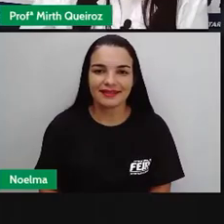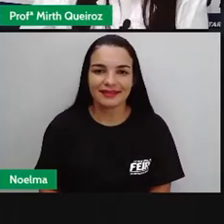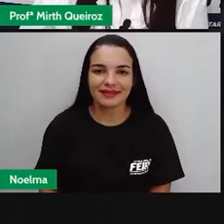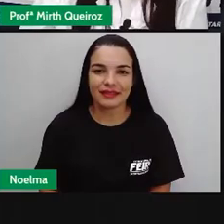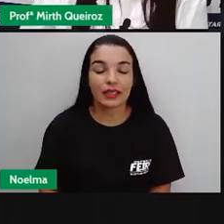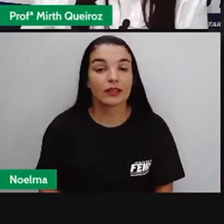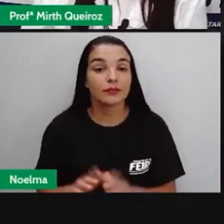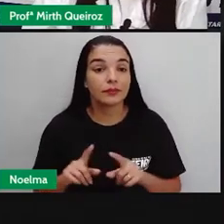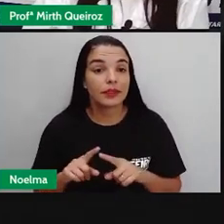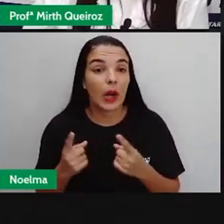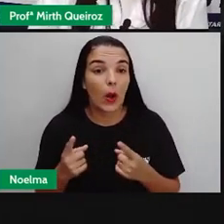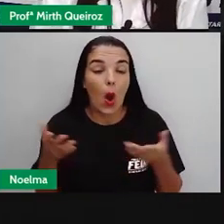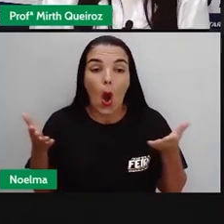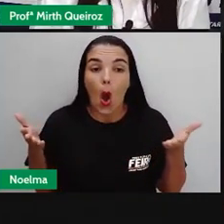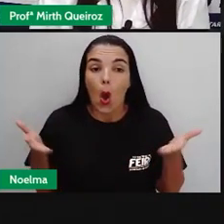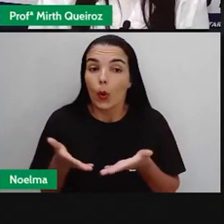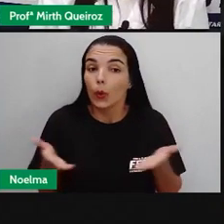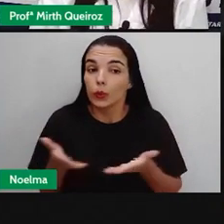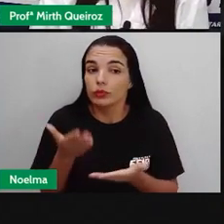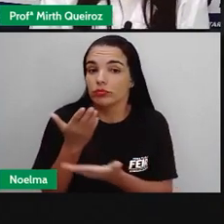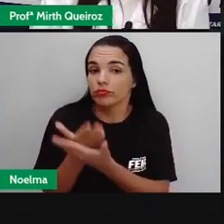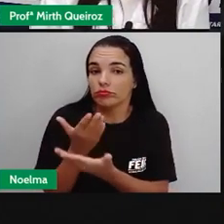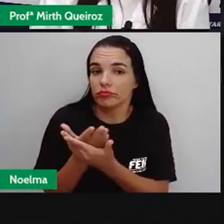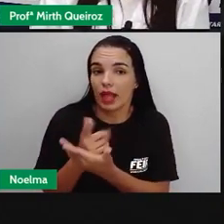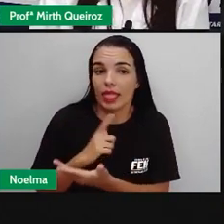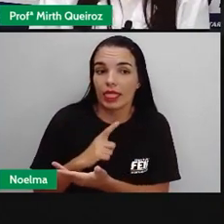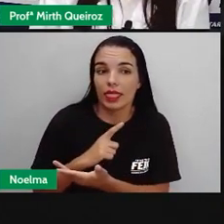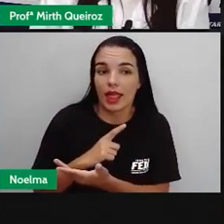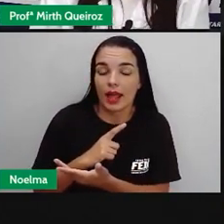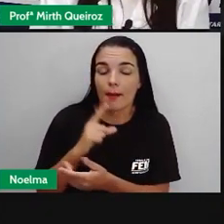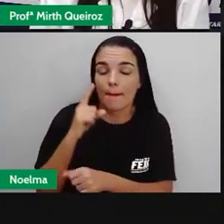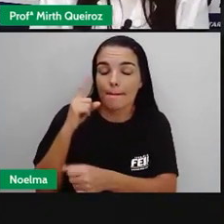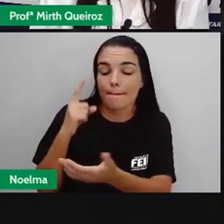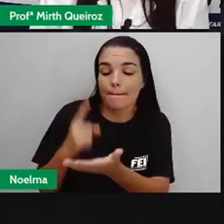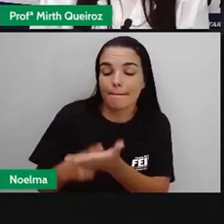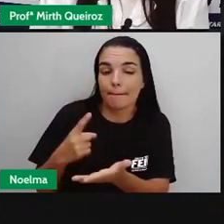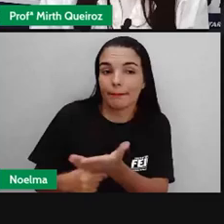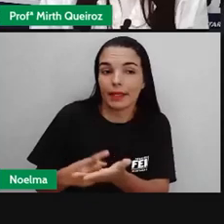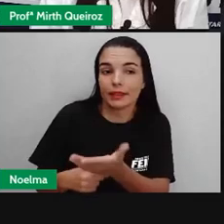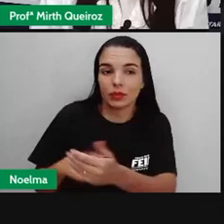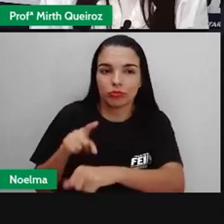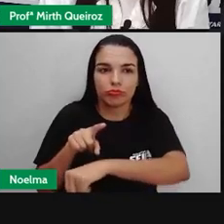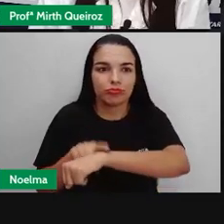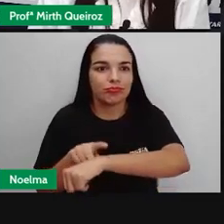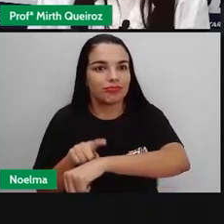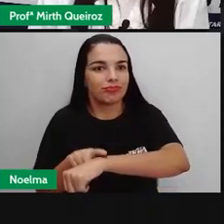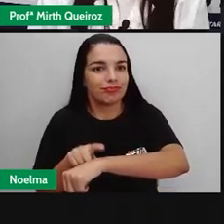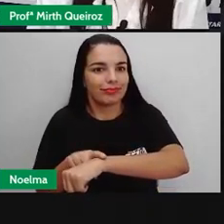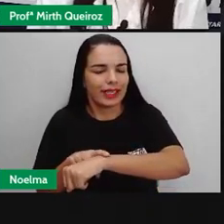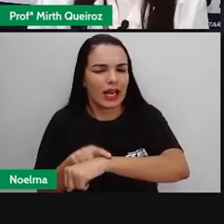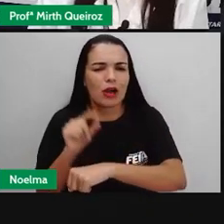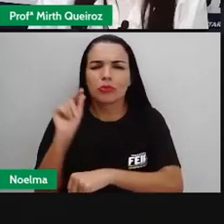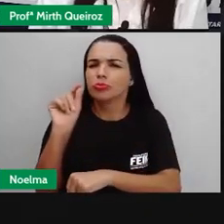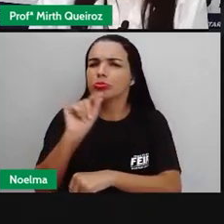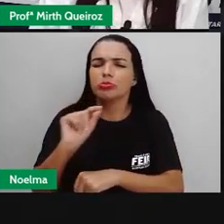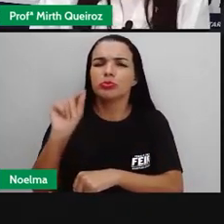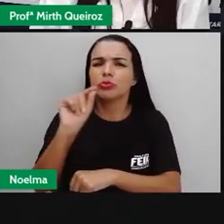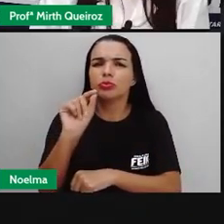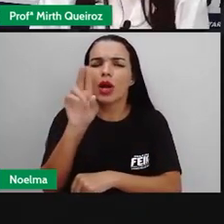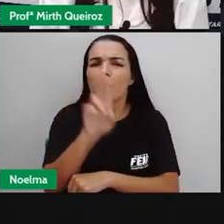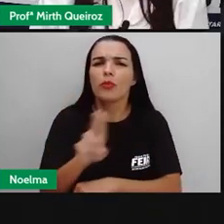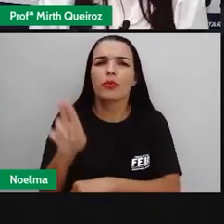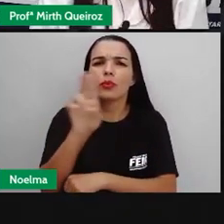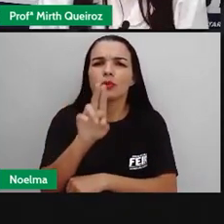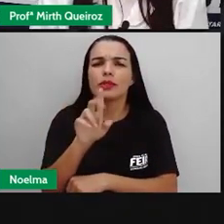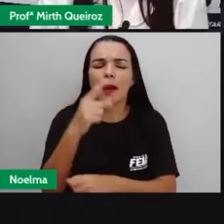Na aula de hoje, nós iremos falar sobre os marcadores de tempo. O que vocês utilizam